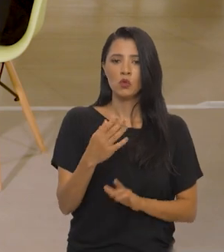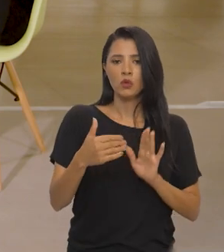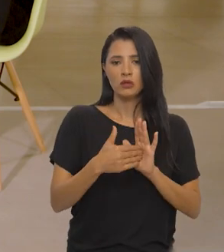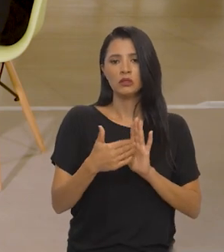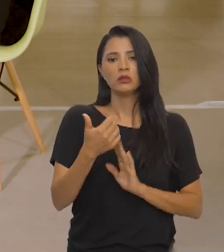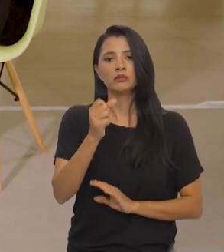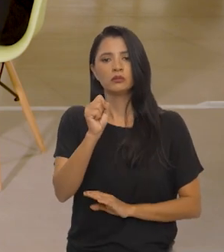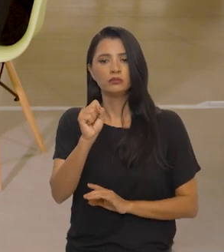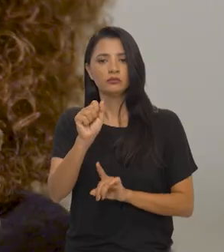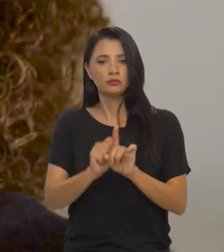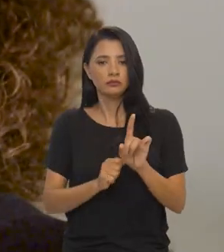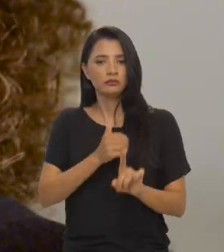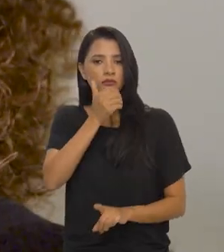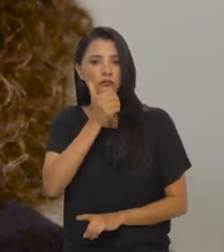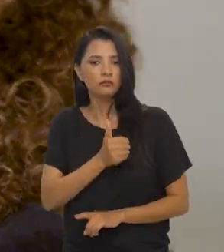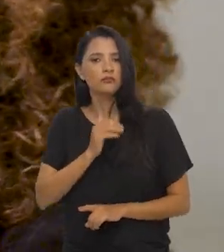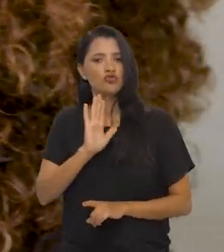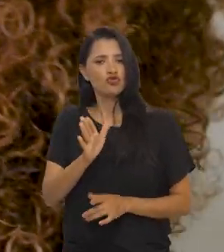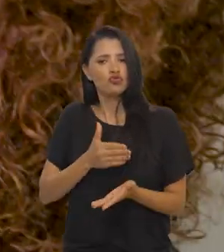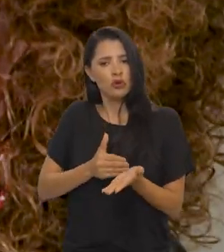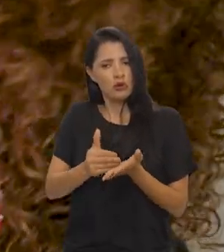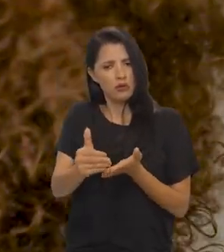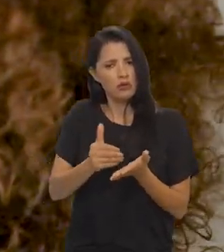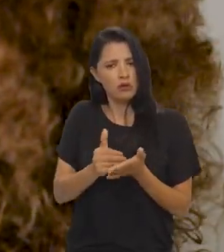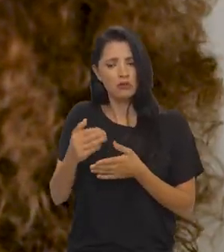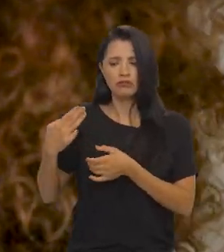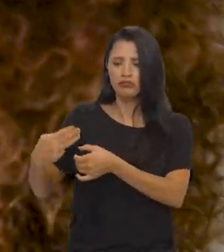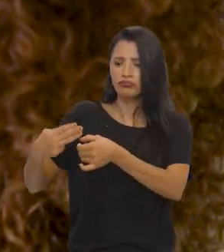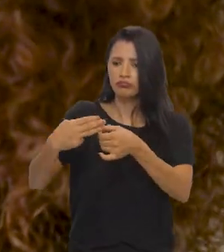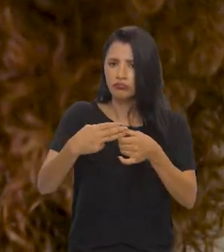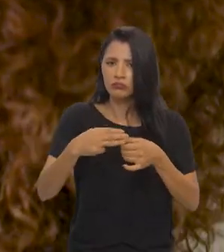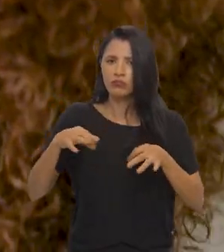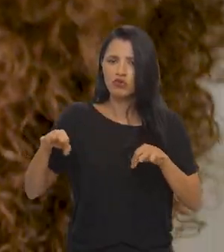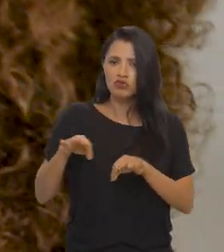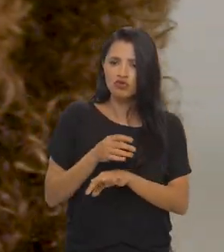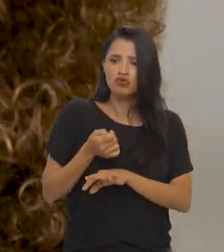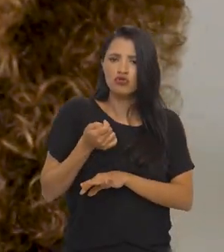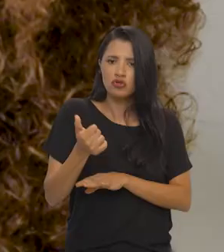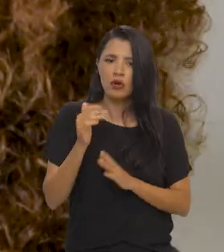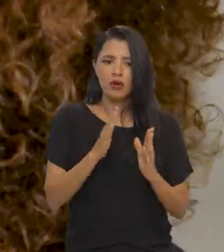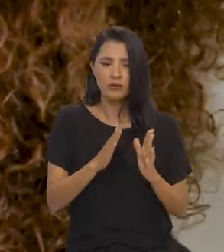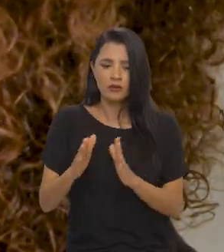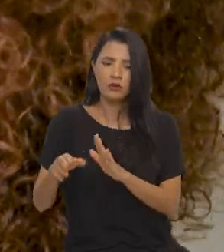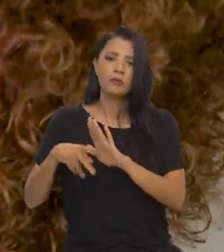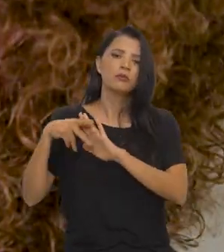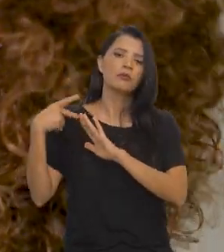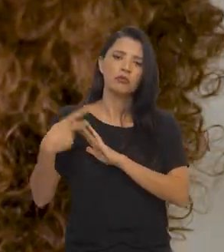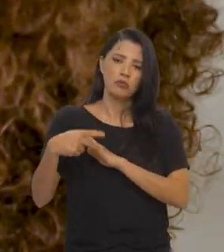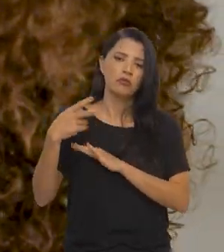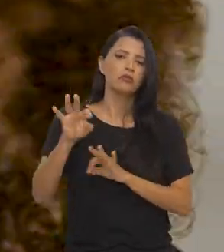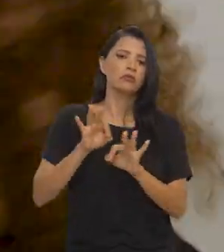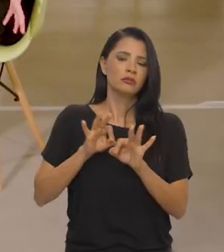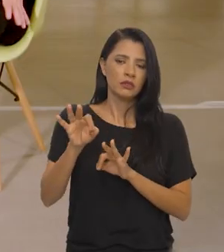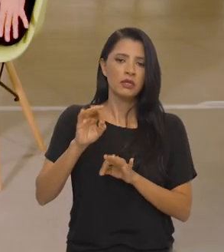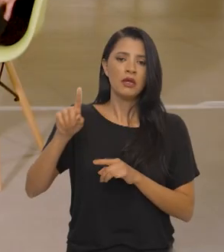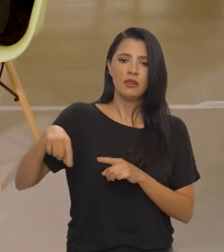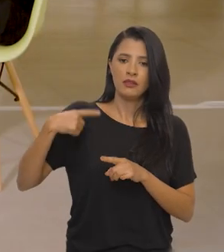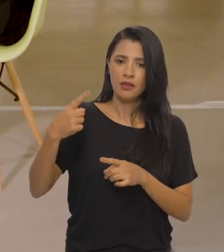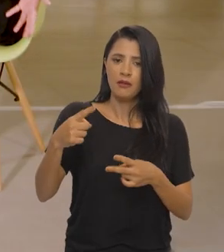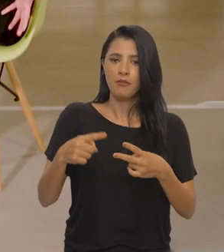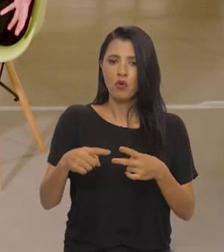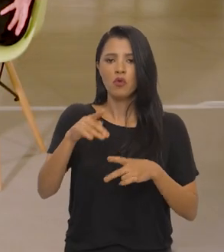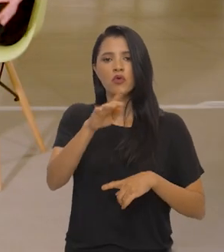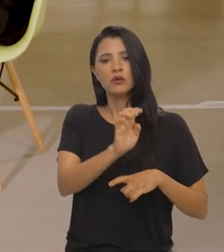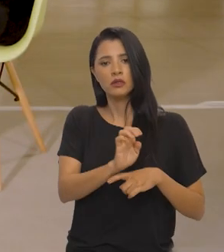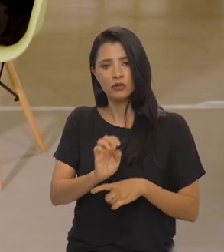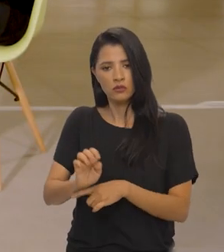de 4 a 8 de dezembro, mas já começamos, os municípios já estão começando as suas etapas municipais, depois